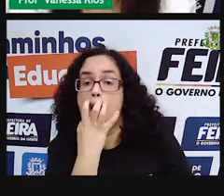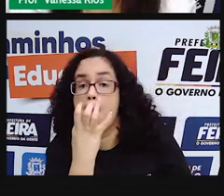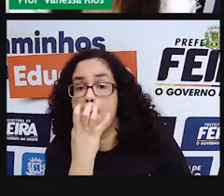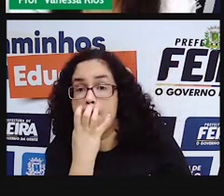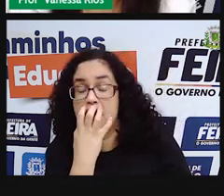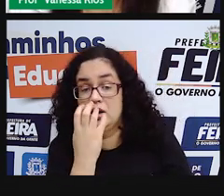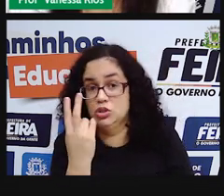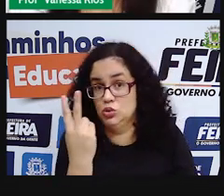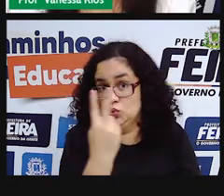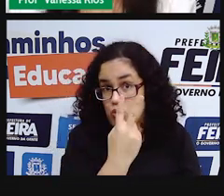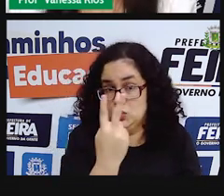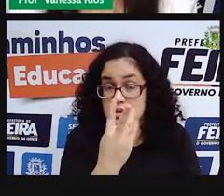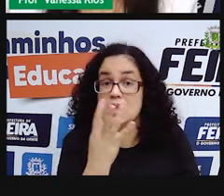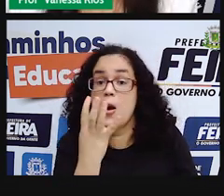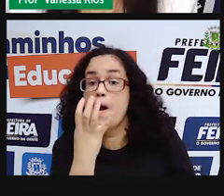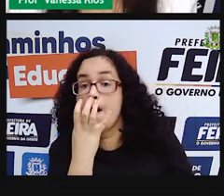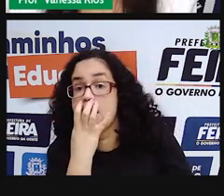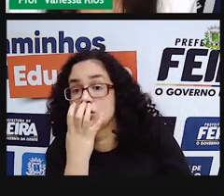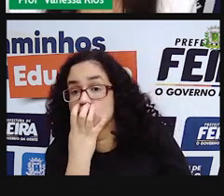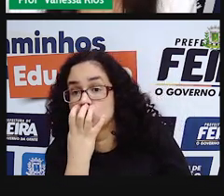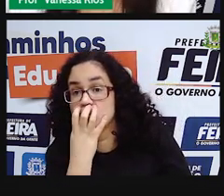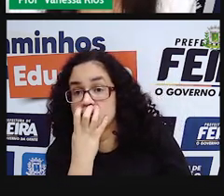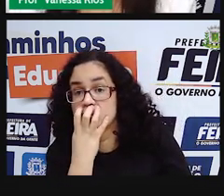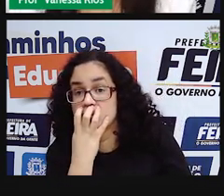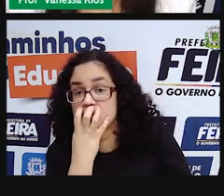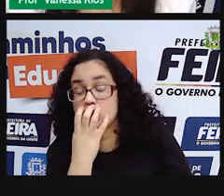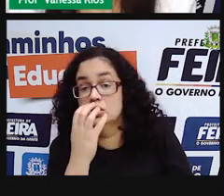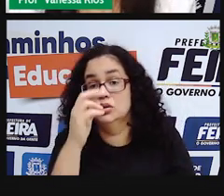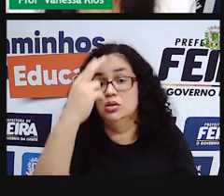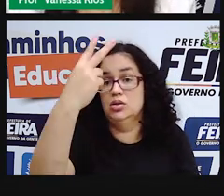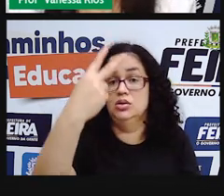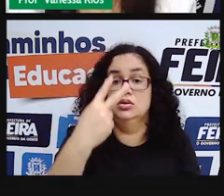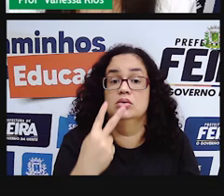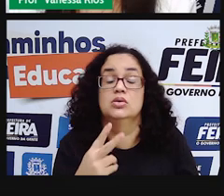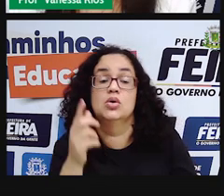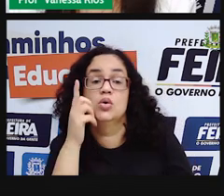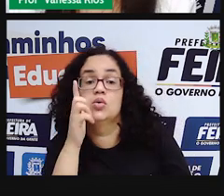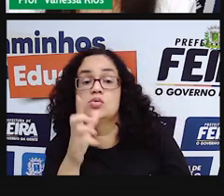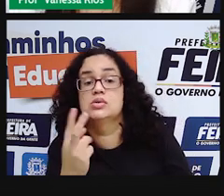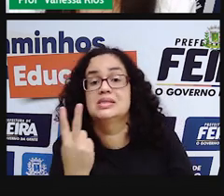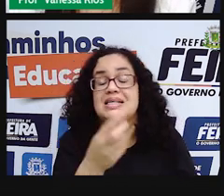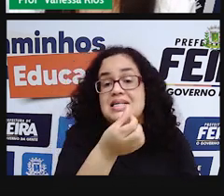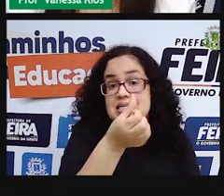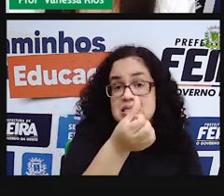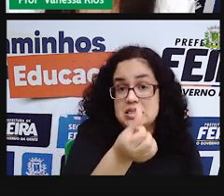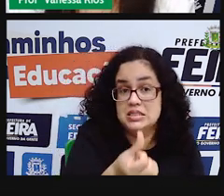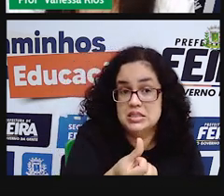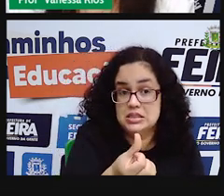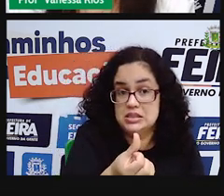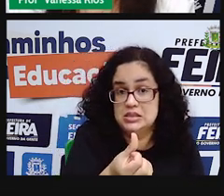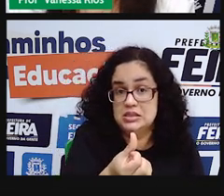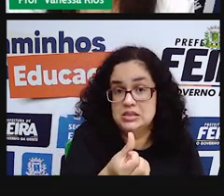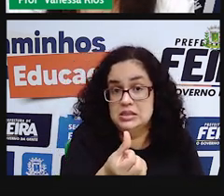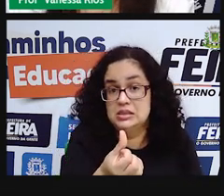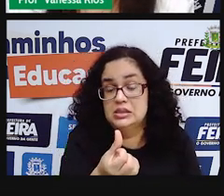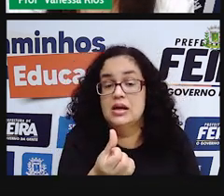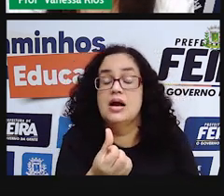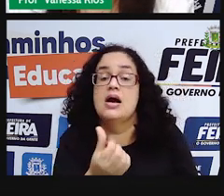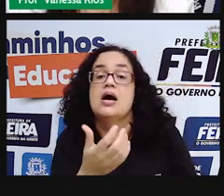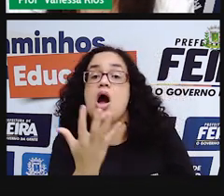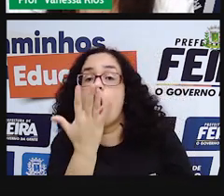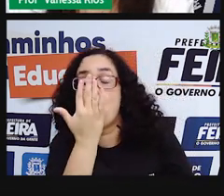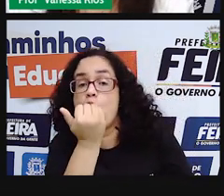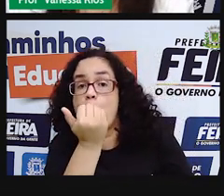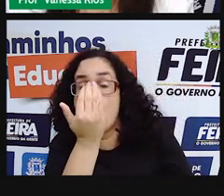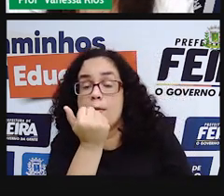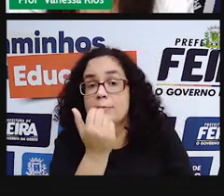dois cachorros, no mês vão ser consumidos seis pacotes de ração. Se a gente